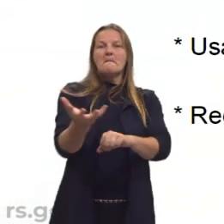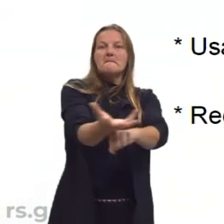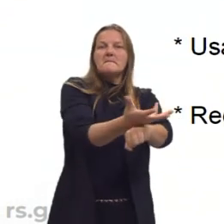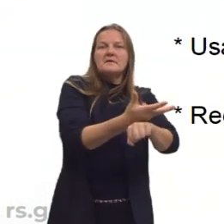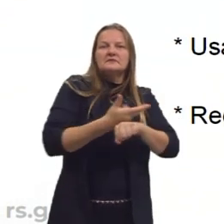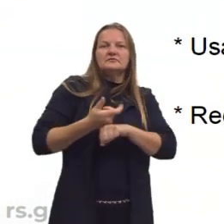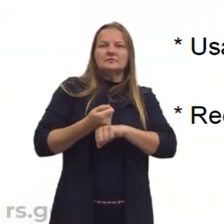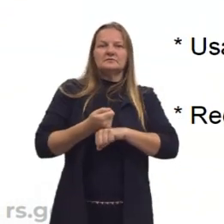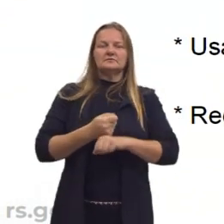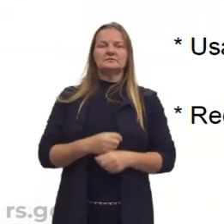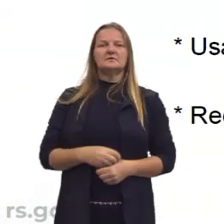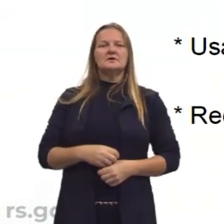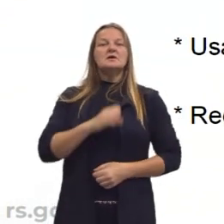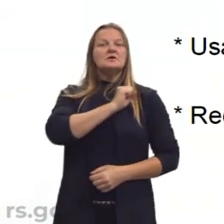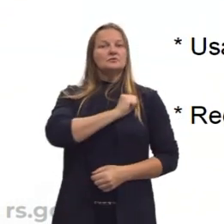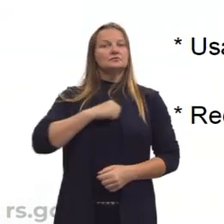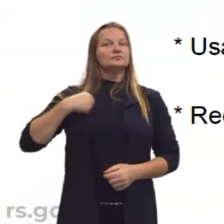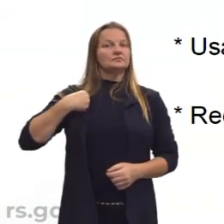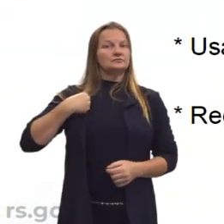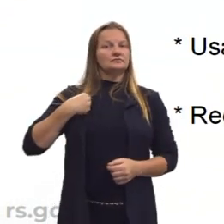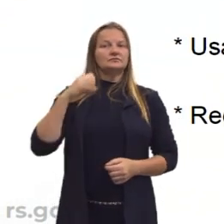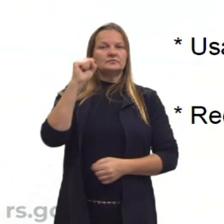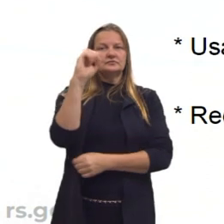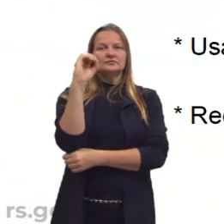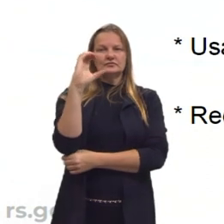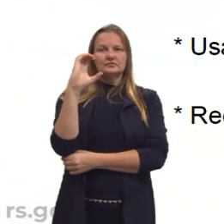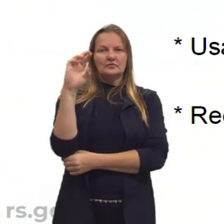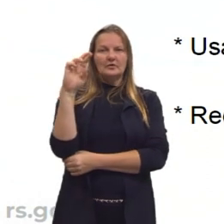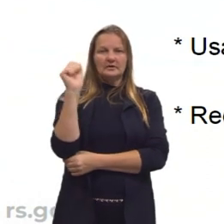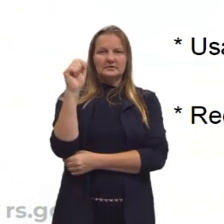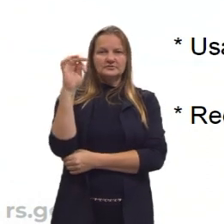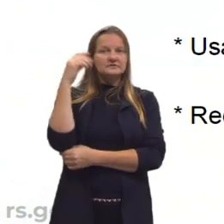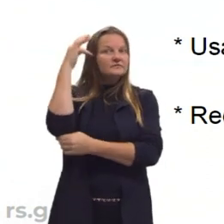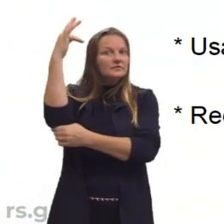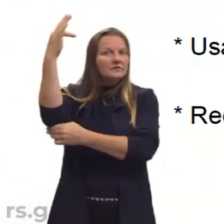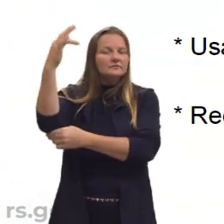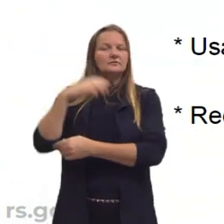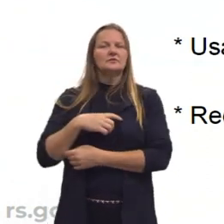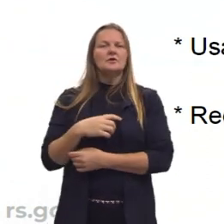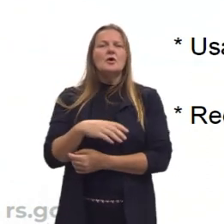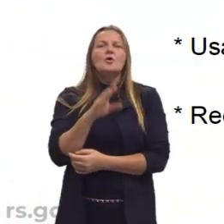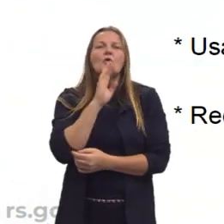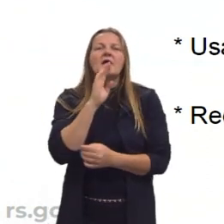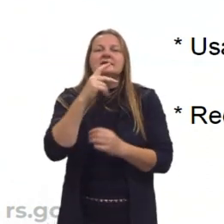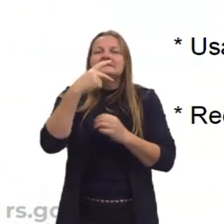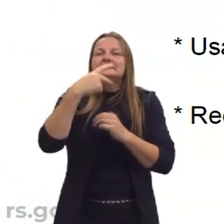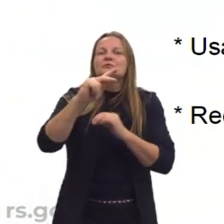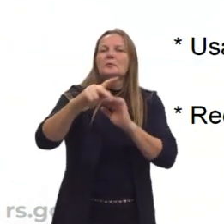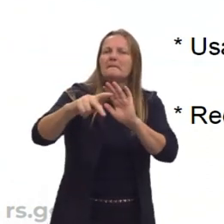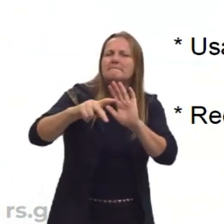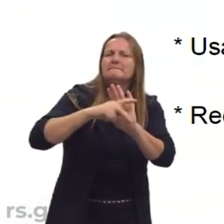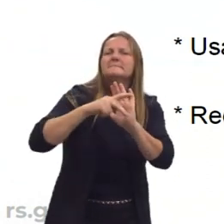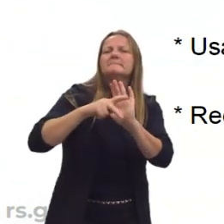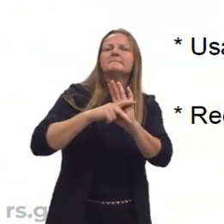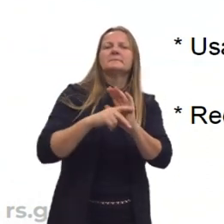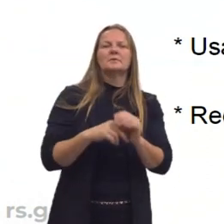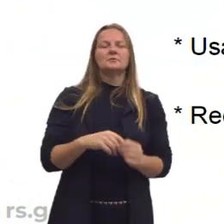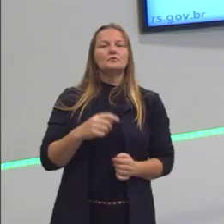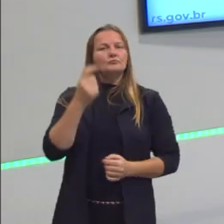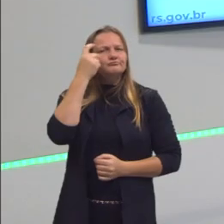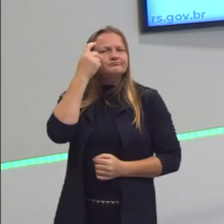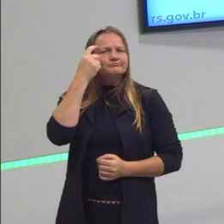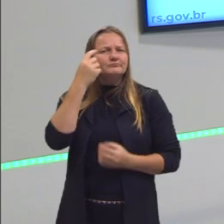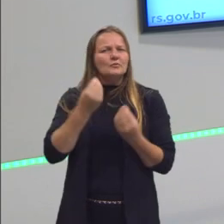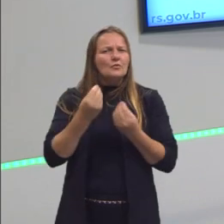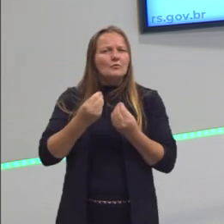Já o Sócrates, ele faz esse processo de conhece-te a ti mesmo, essa reflexão,